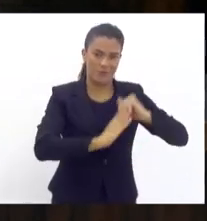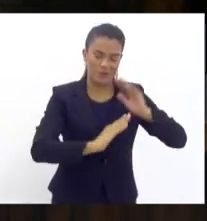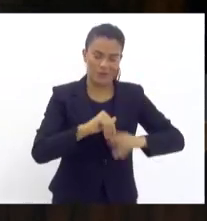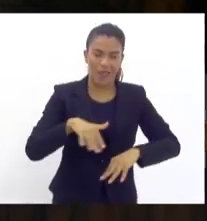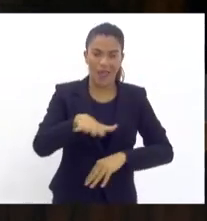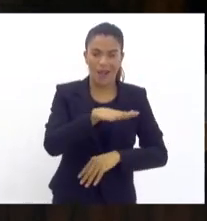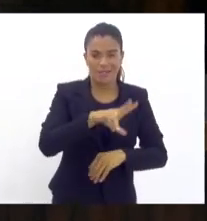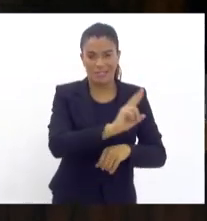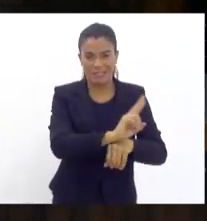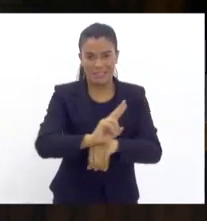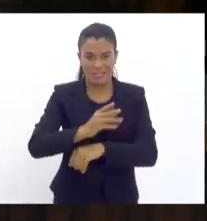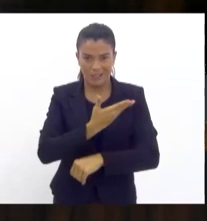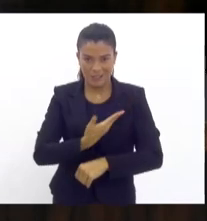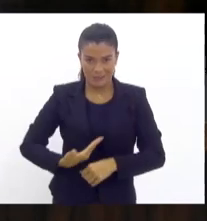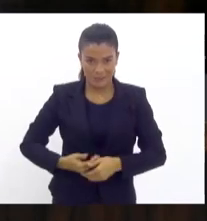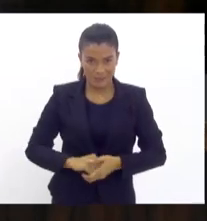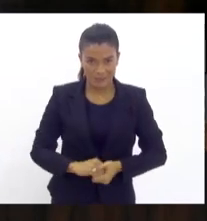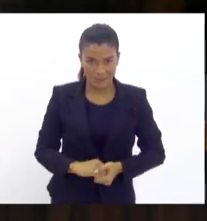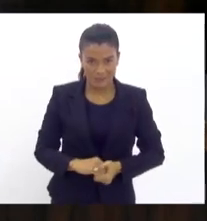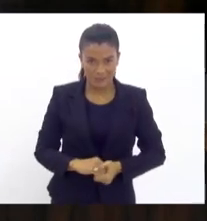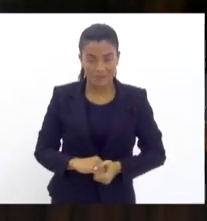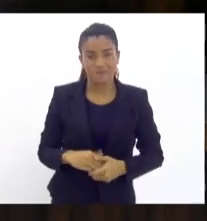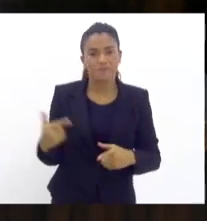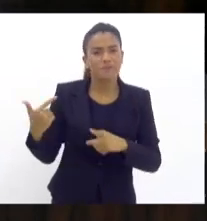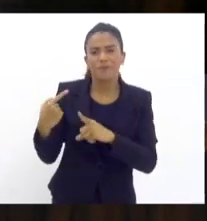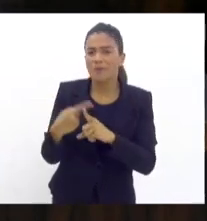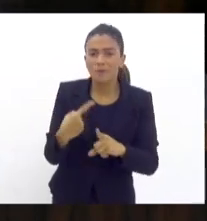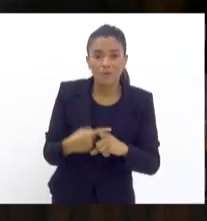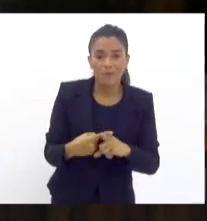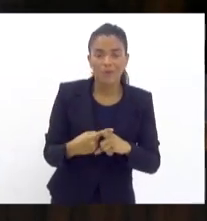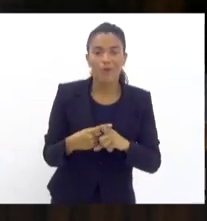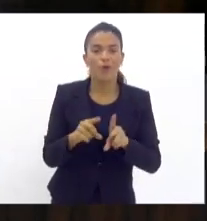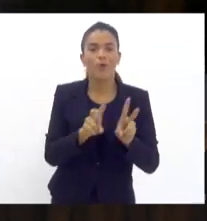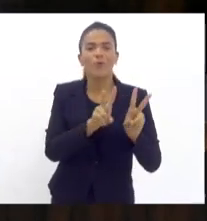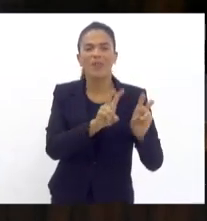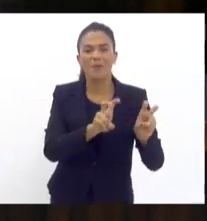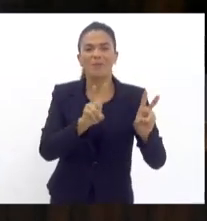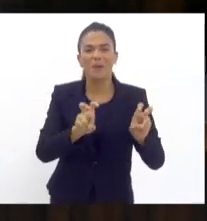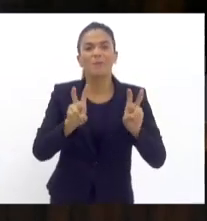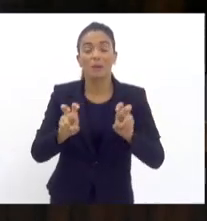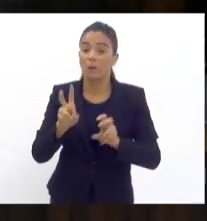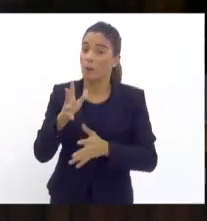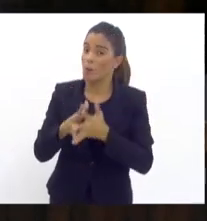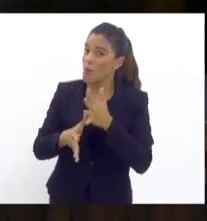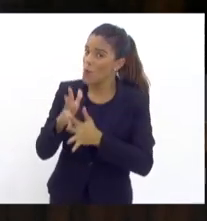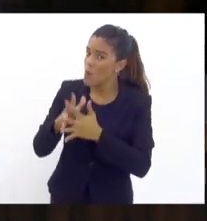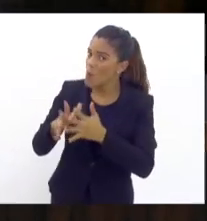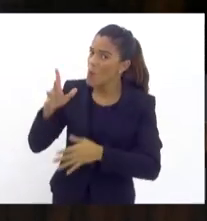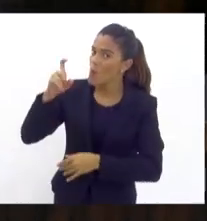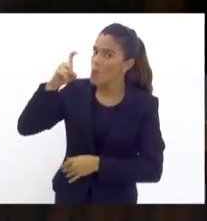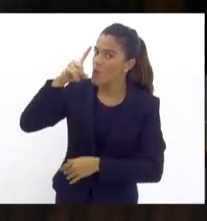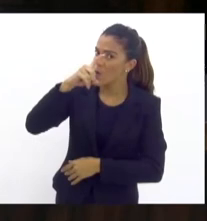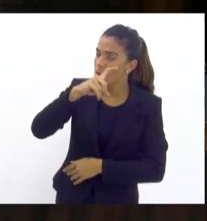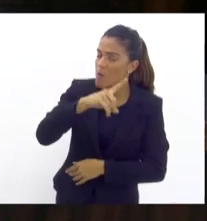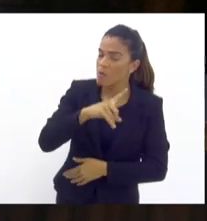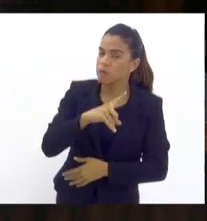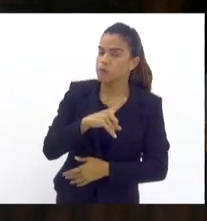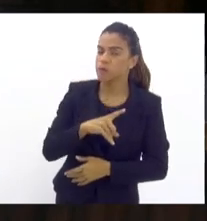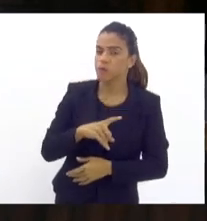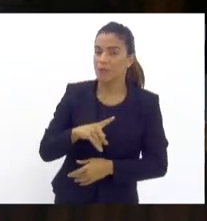de segurança pública porque os temas são muito complexos e as